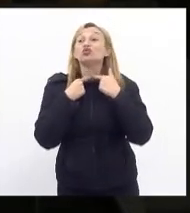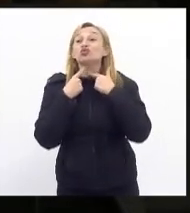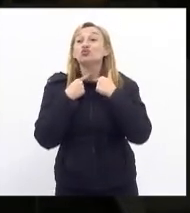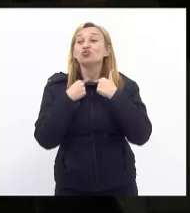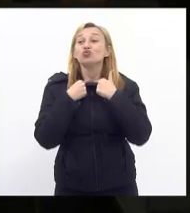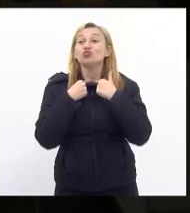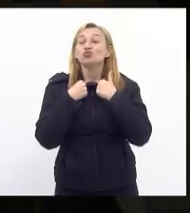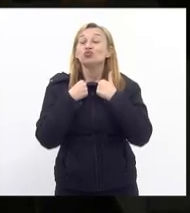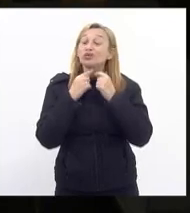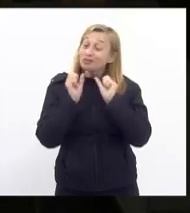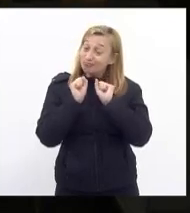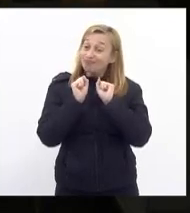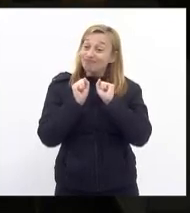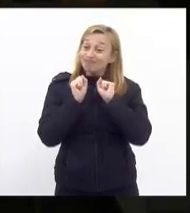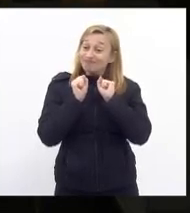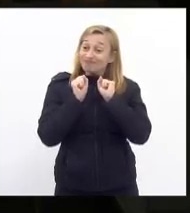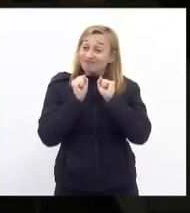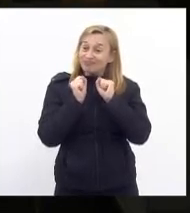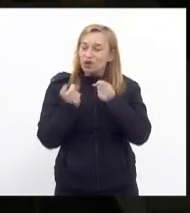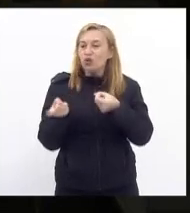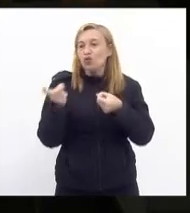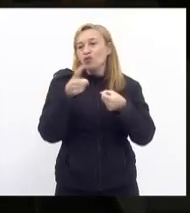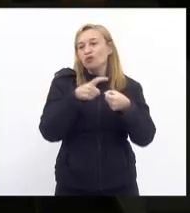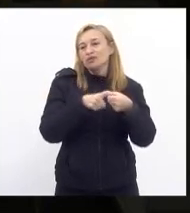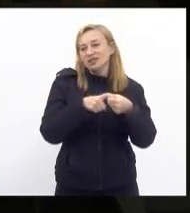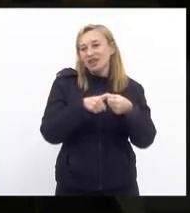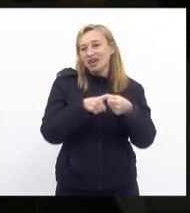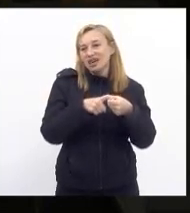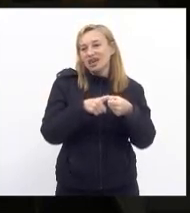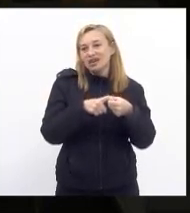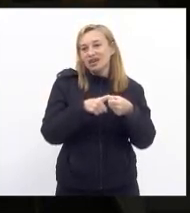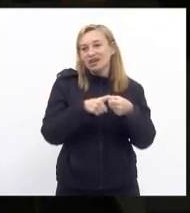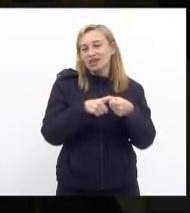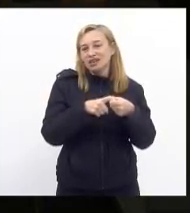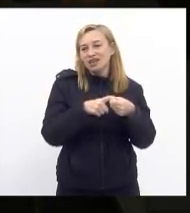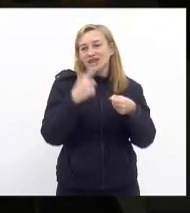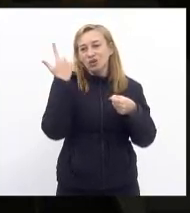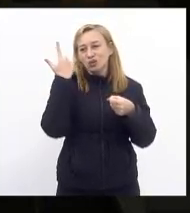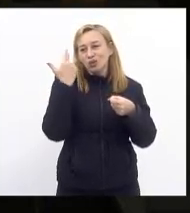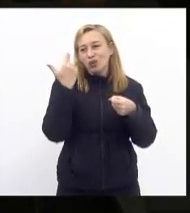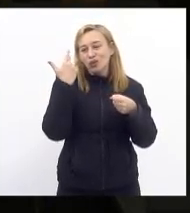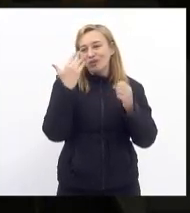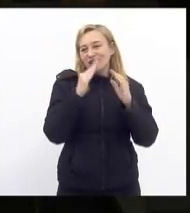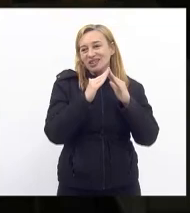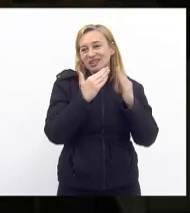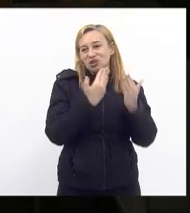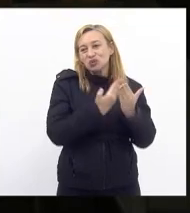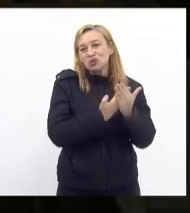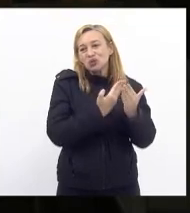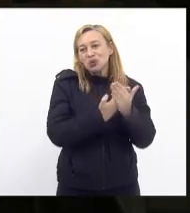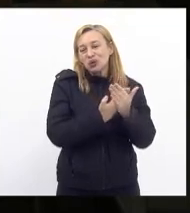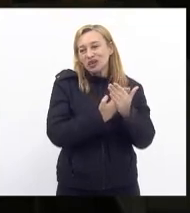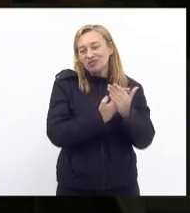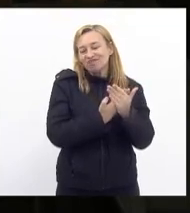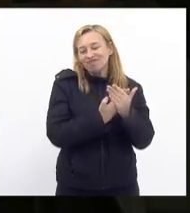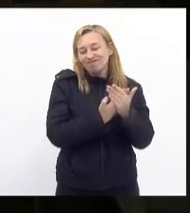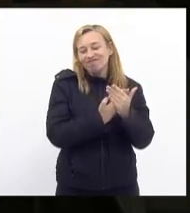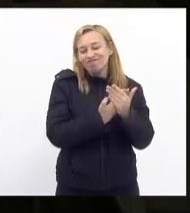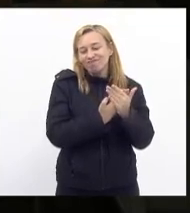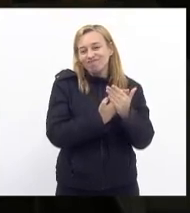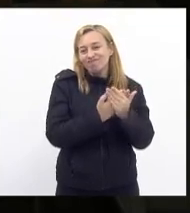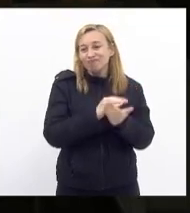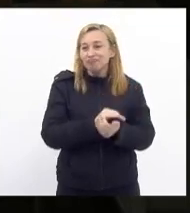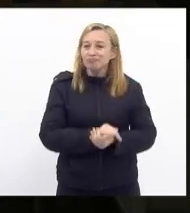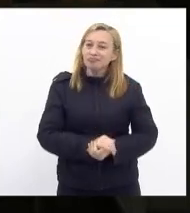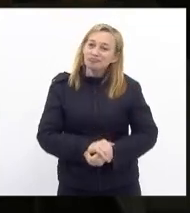de que a gente possa retomar um funcionamento comum ordinário normal